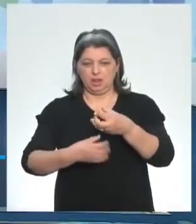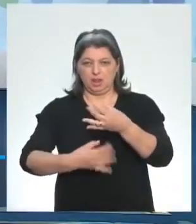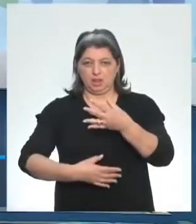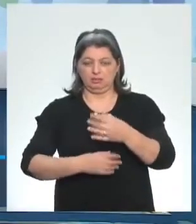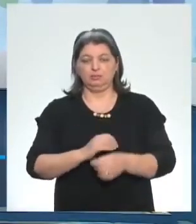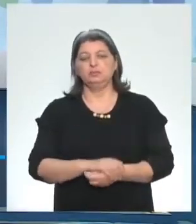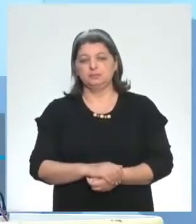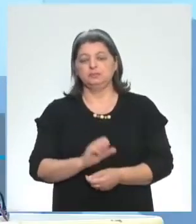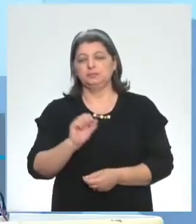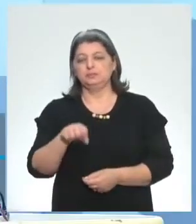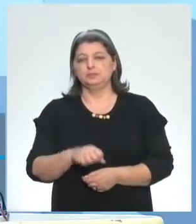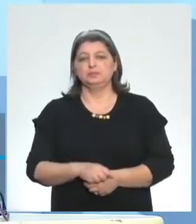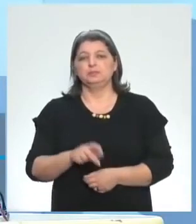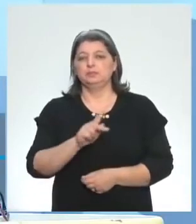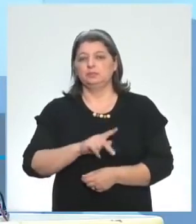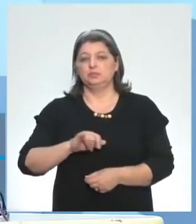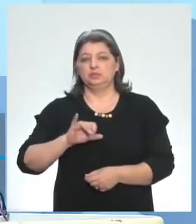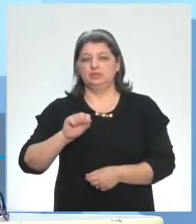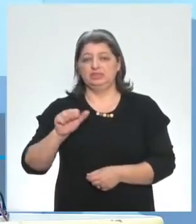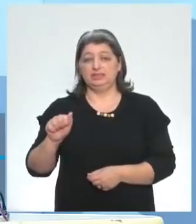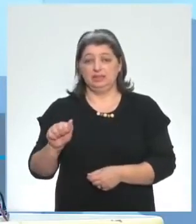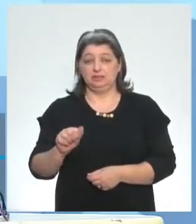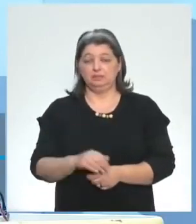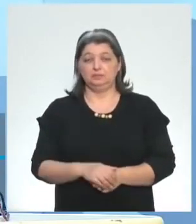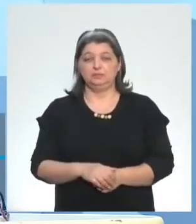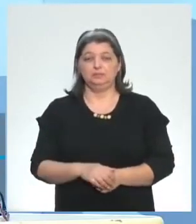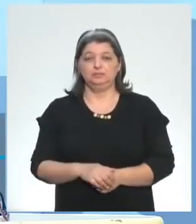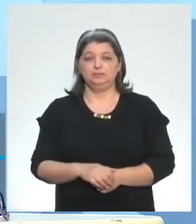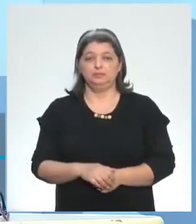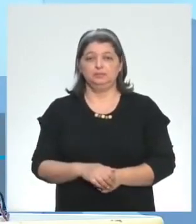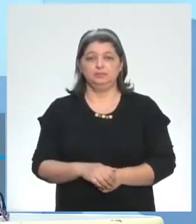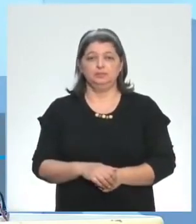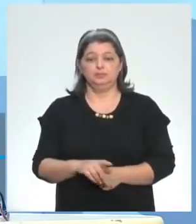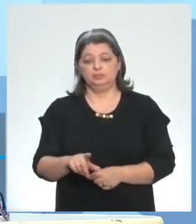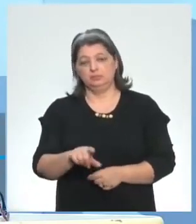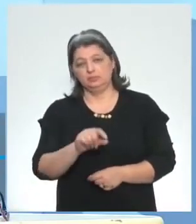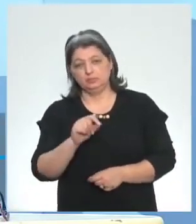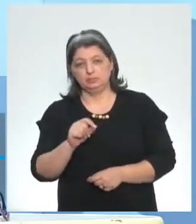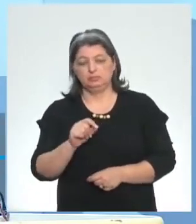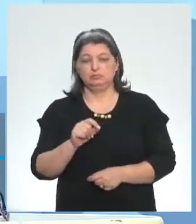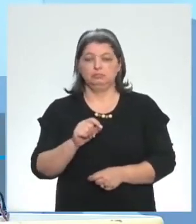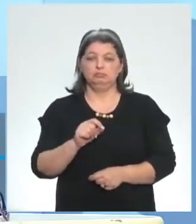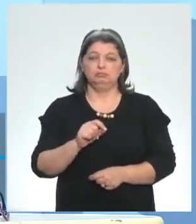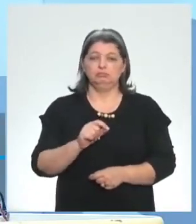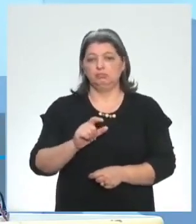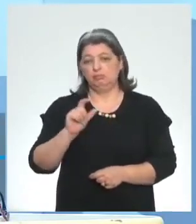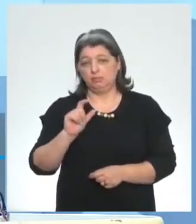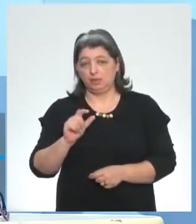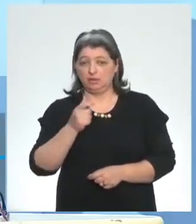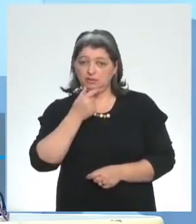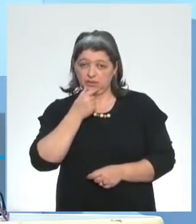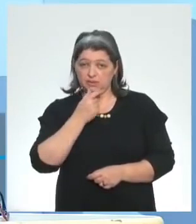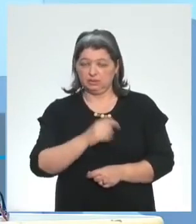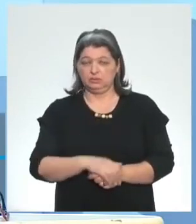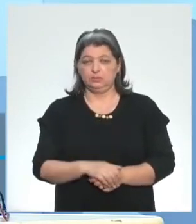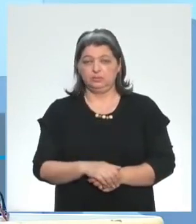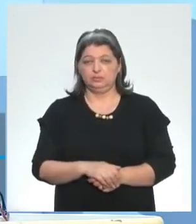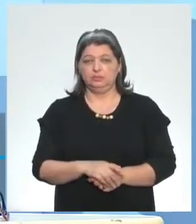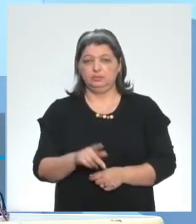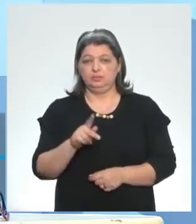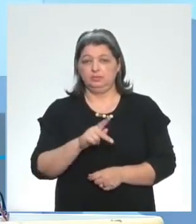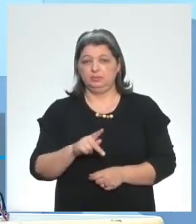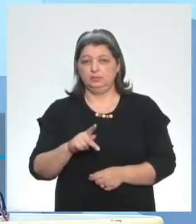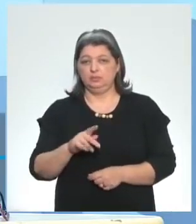a Pro Isa ela falou que ela prefere o Future Future e a Pro